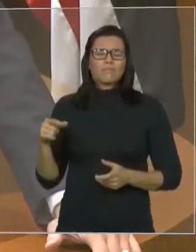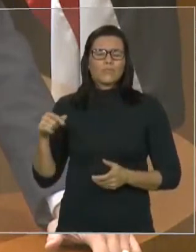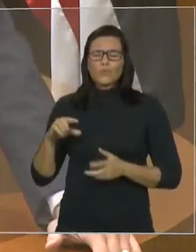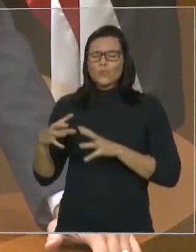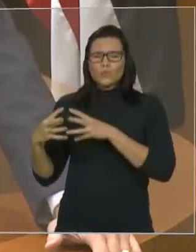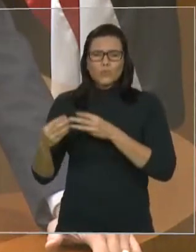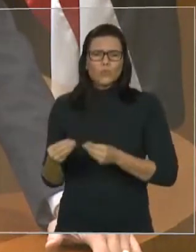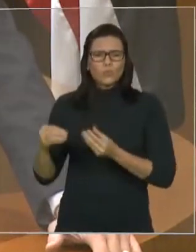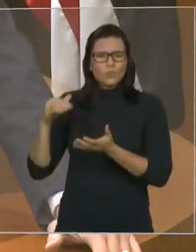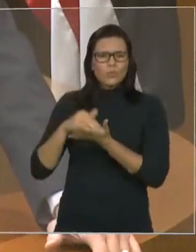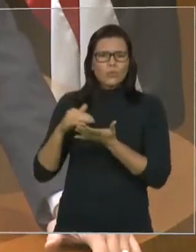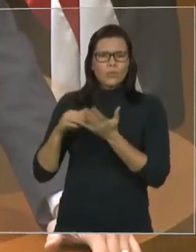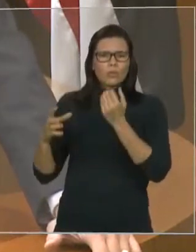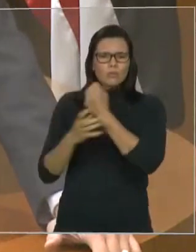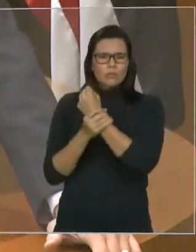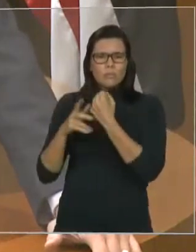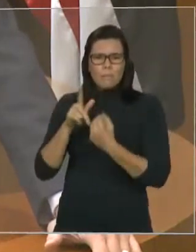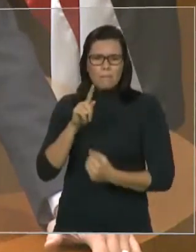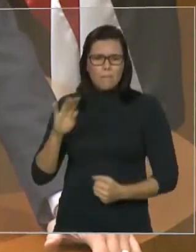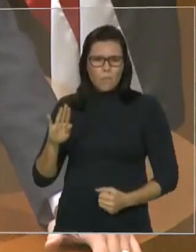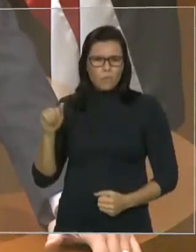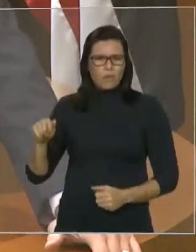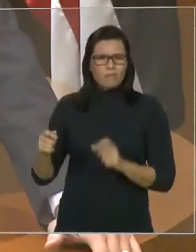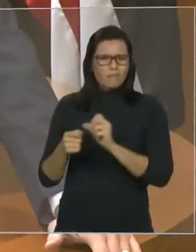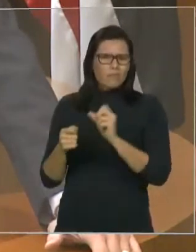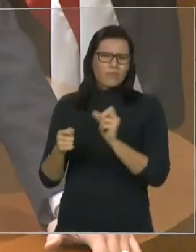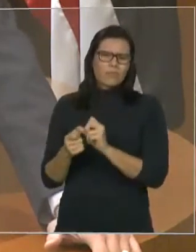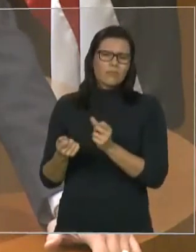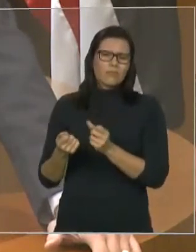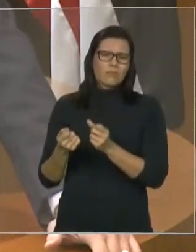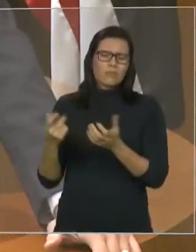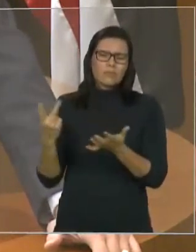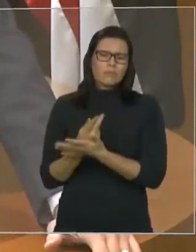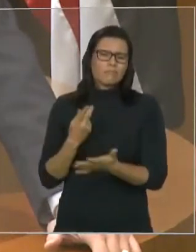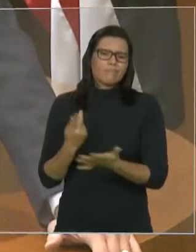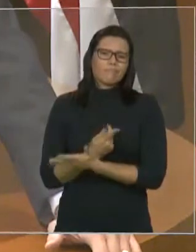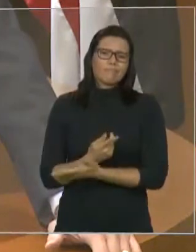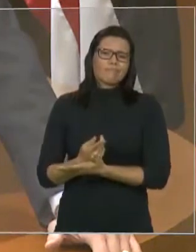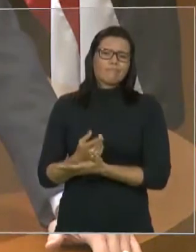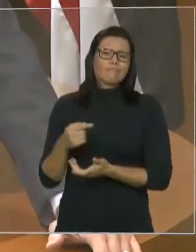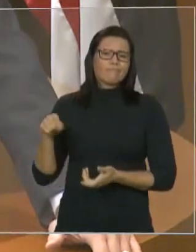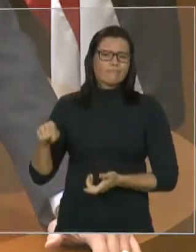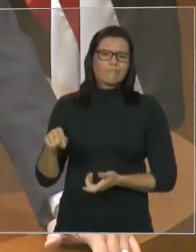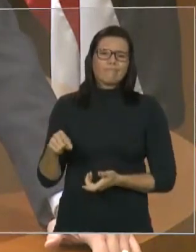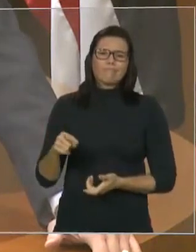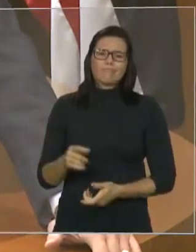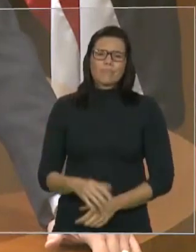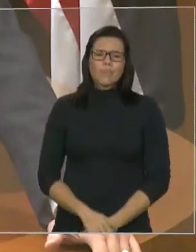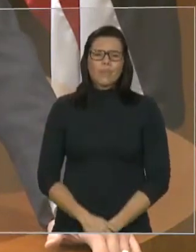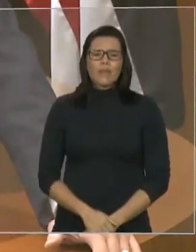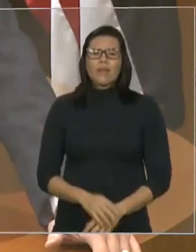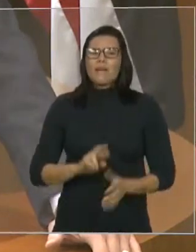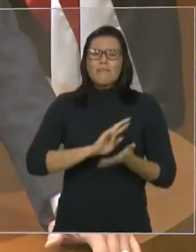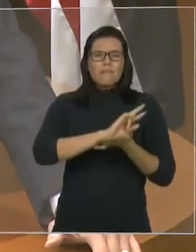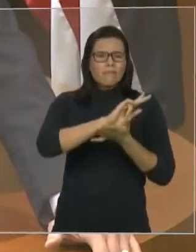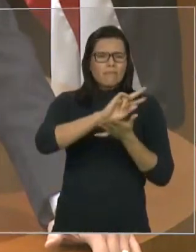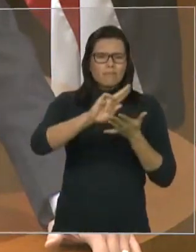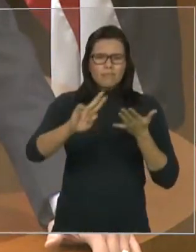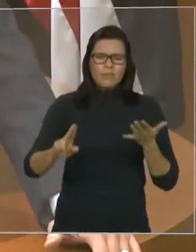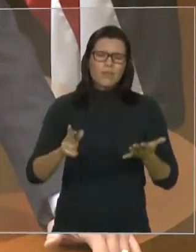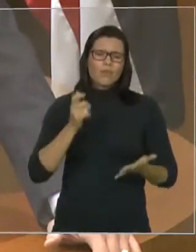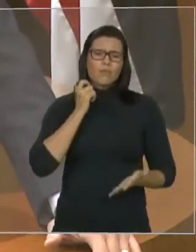tomar um posicionamento a respeito da segurança pública do Estado do Maranhão. São várias delegacias que estão